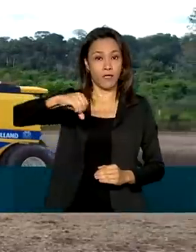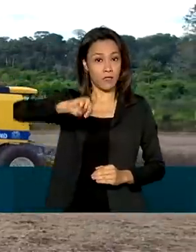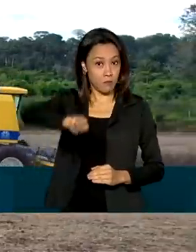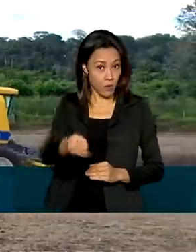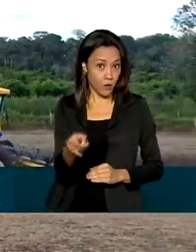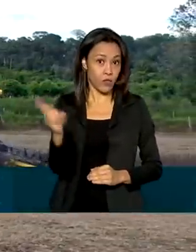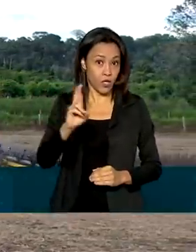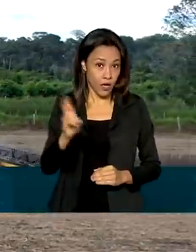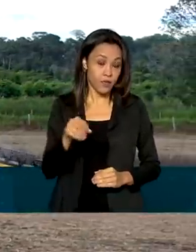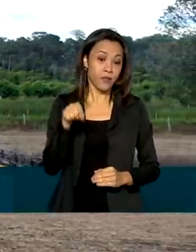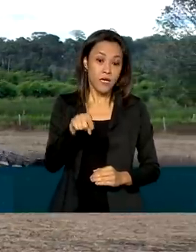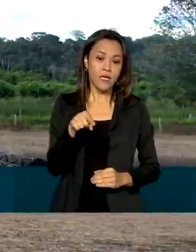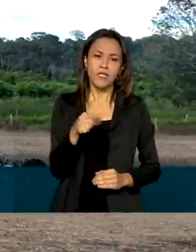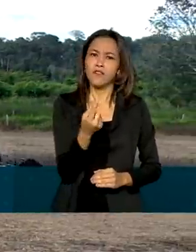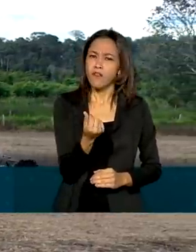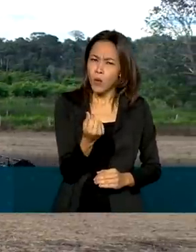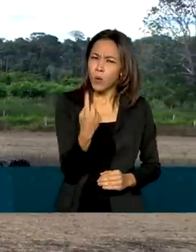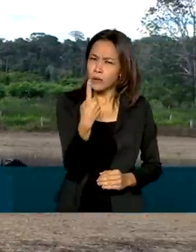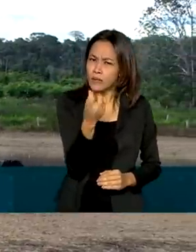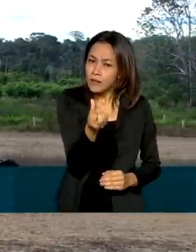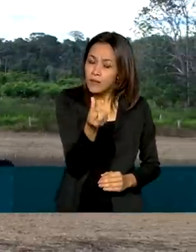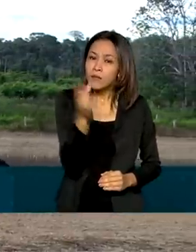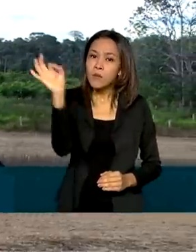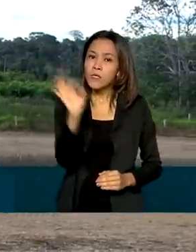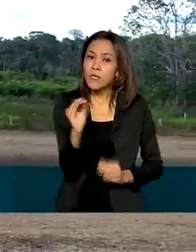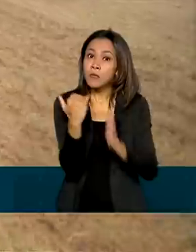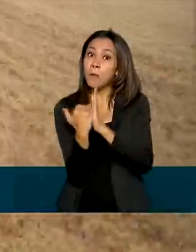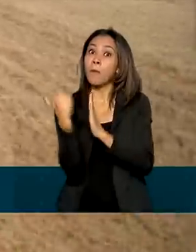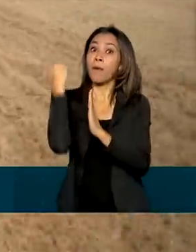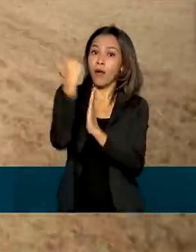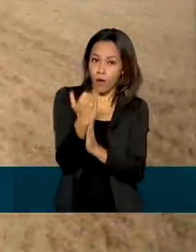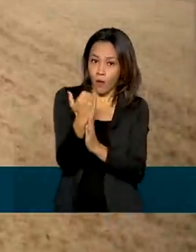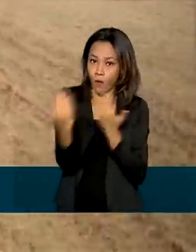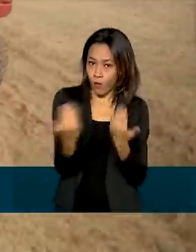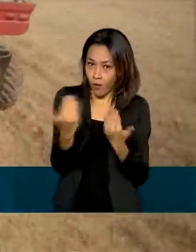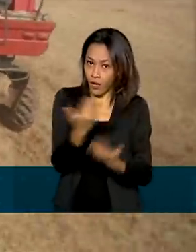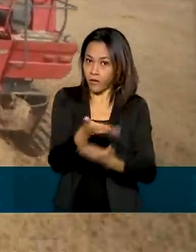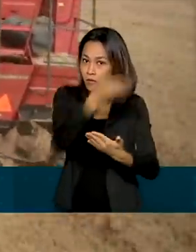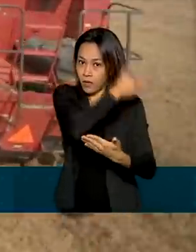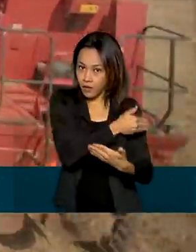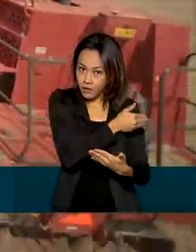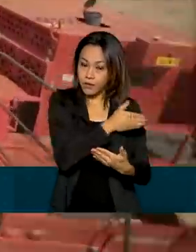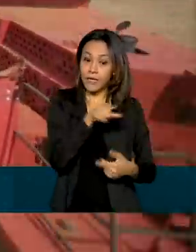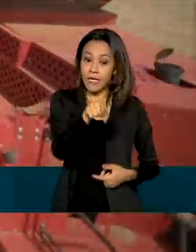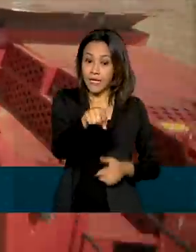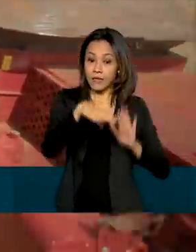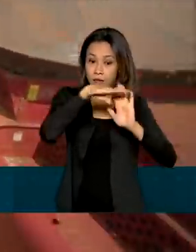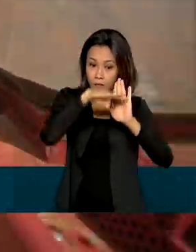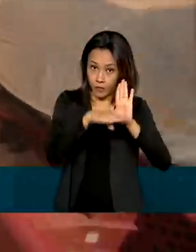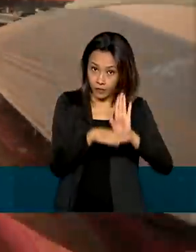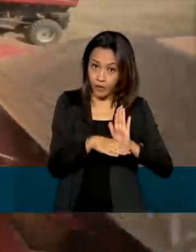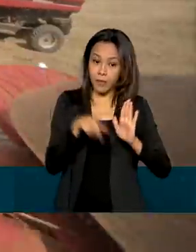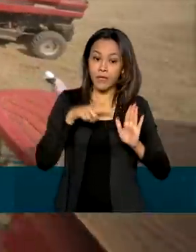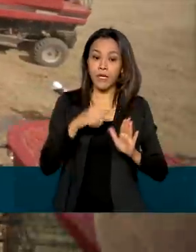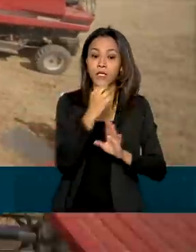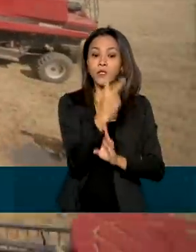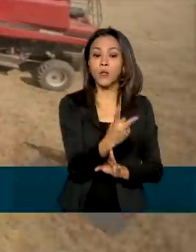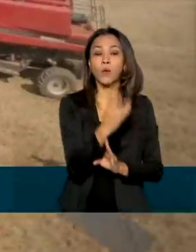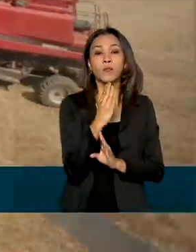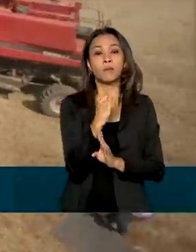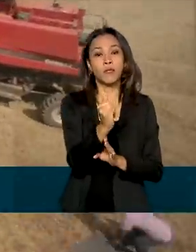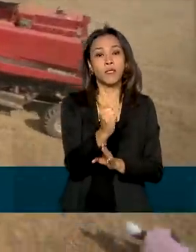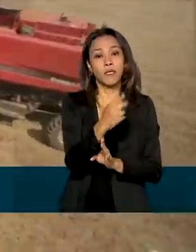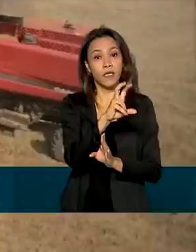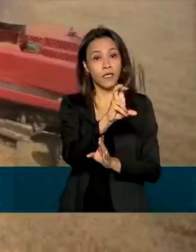valor 16% maior que na safra anterior. Neste plano safra, o programa conta com R 2,5 bilhões